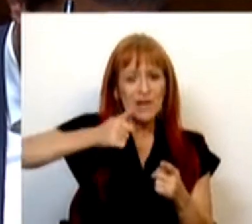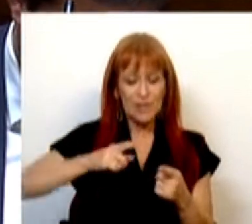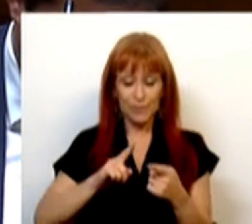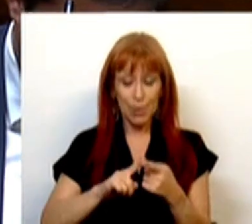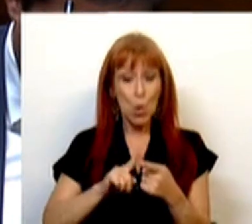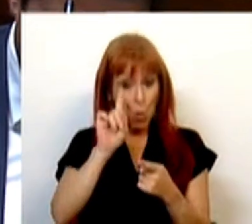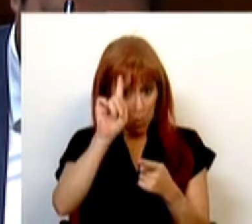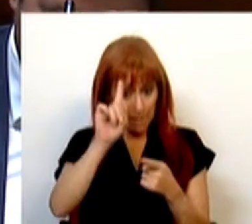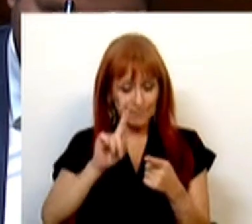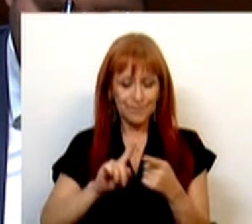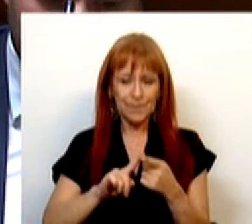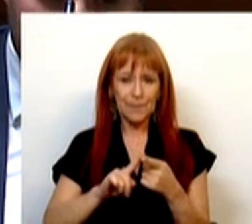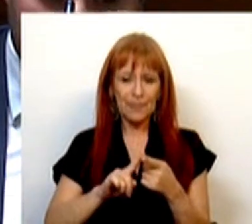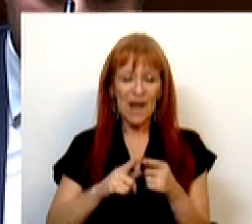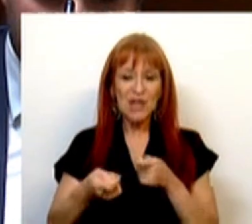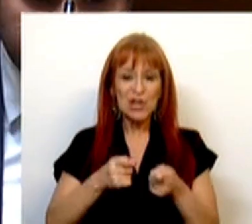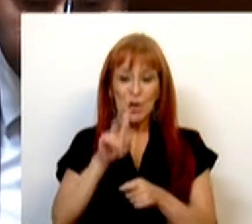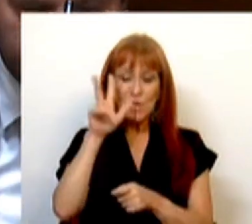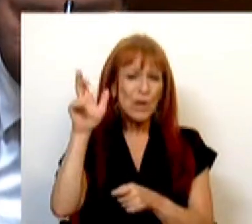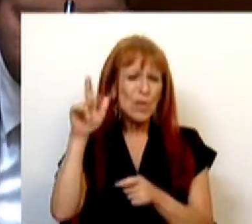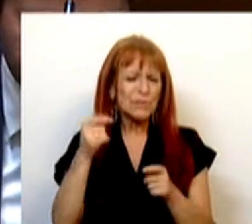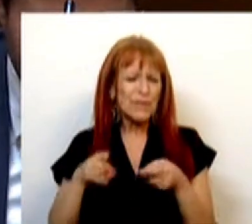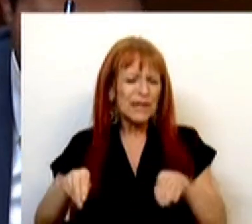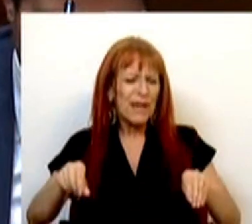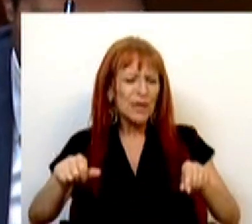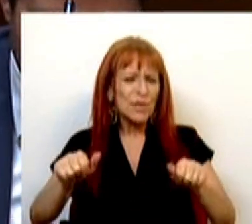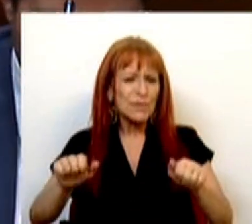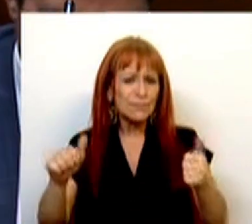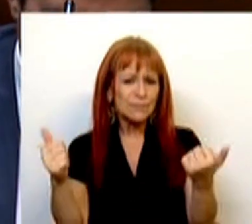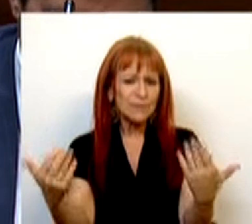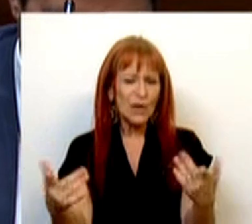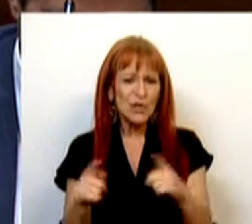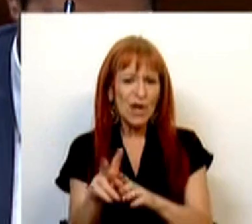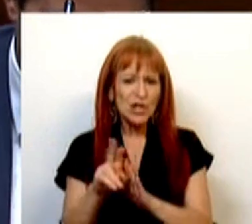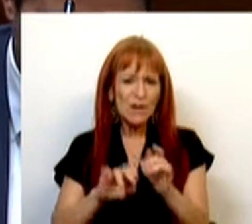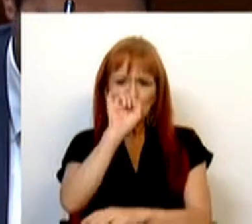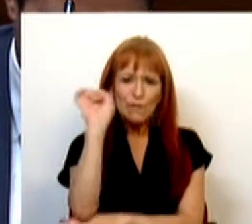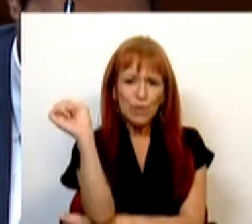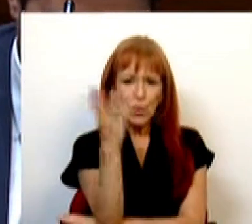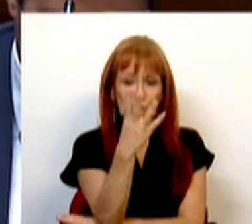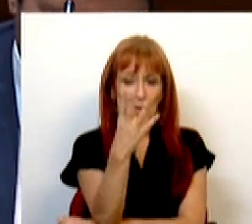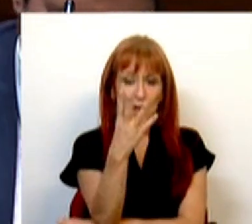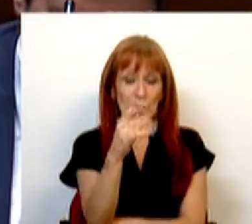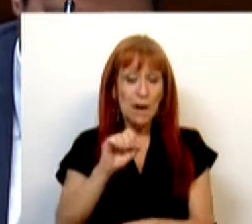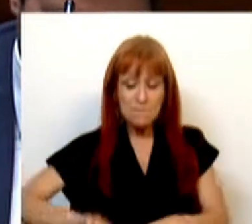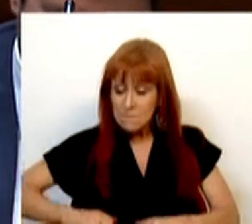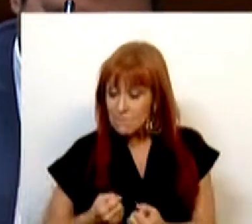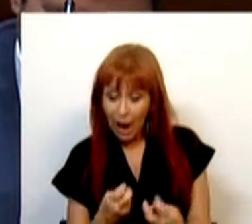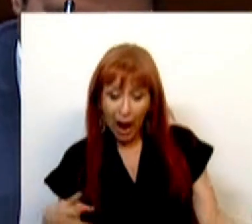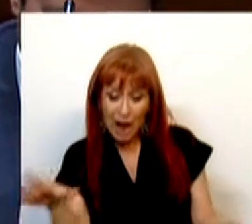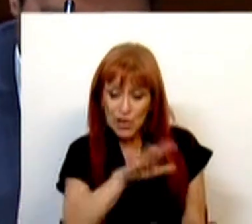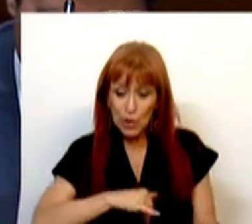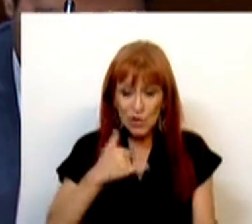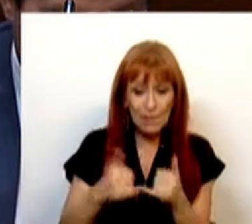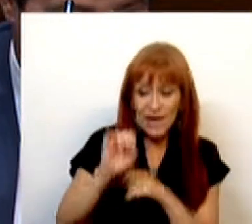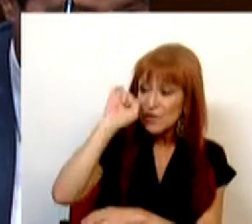Uma delas, a gestão de combustíveis territórios e submetidas ao regime florestal, matas nacionais, perímetros